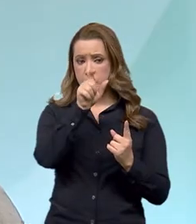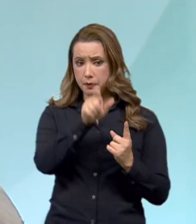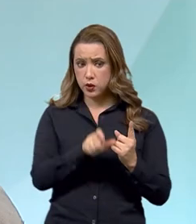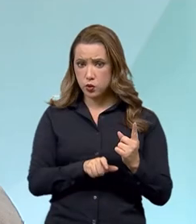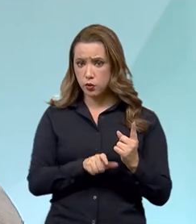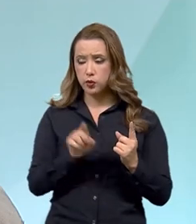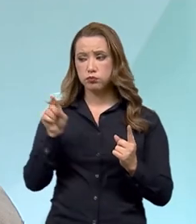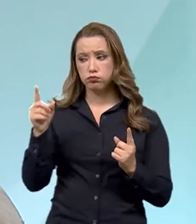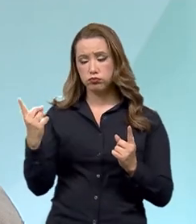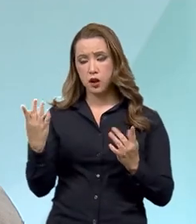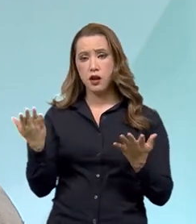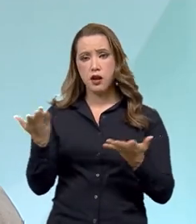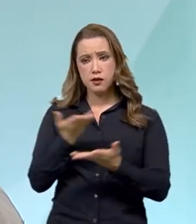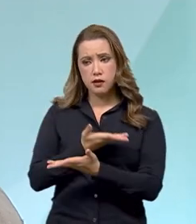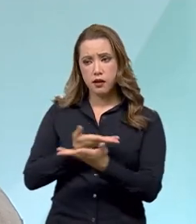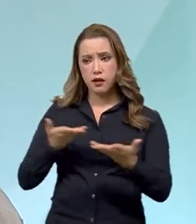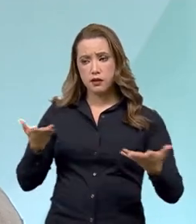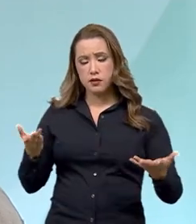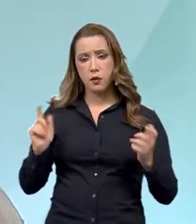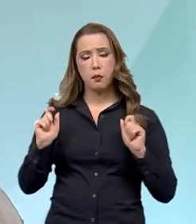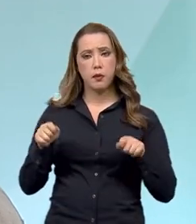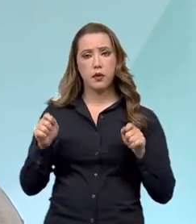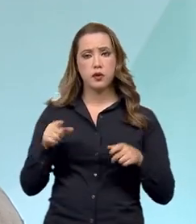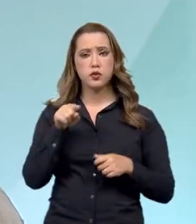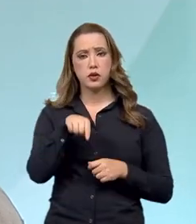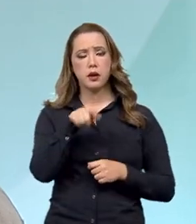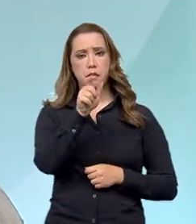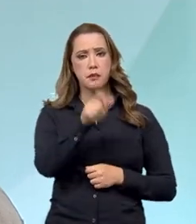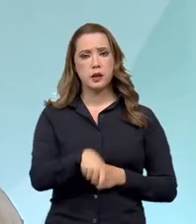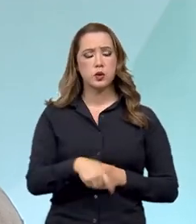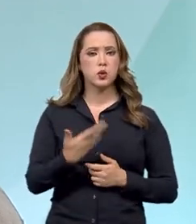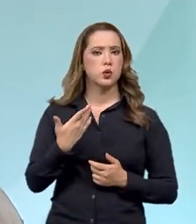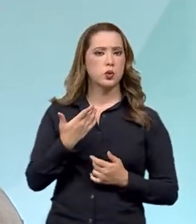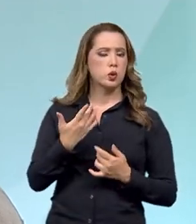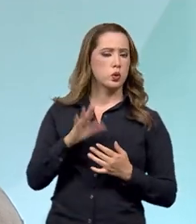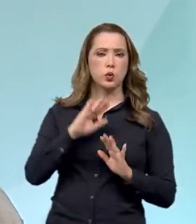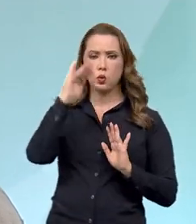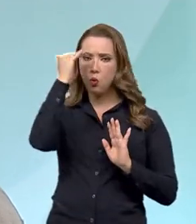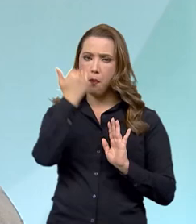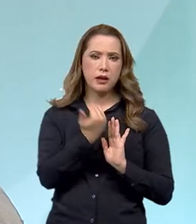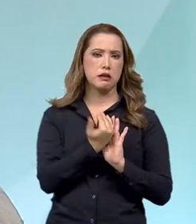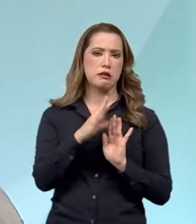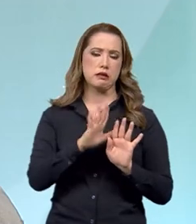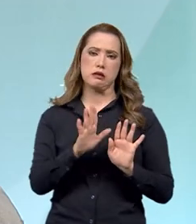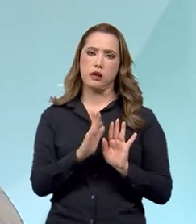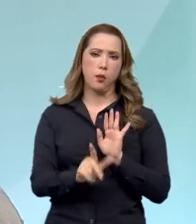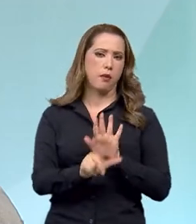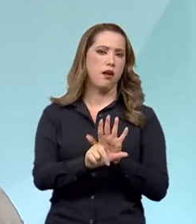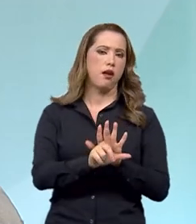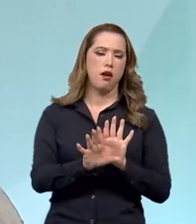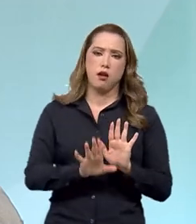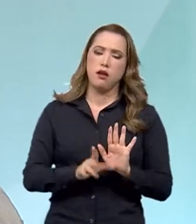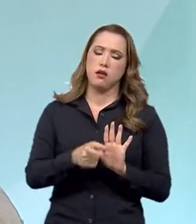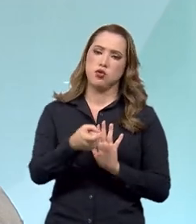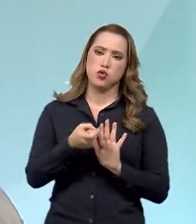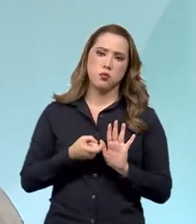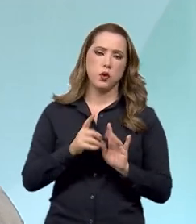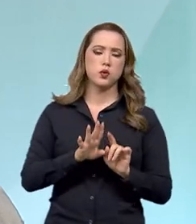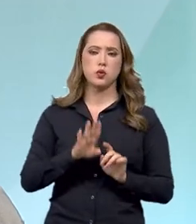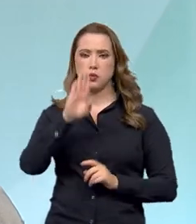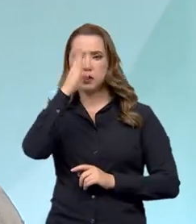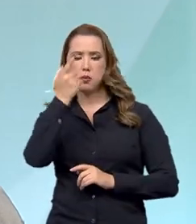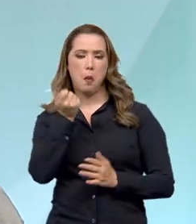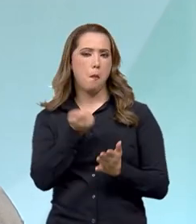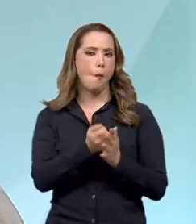Nessa relação pode acontecer que o contribuinte deixou de cumprir uma determinada obrigação tributária principal. Ele